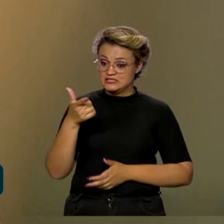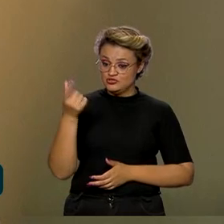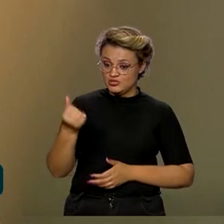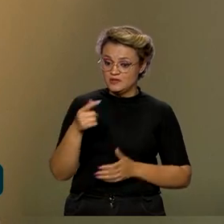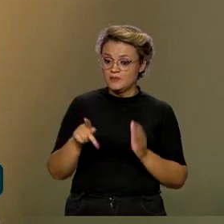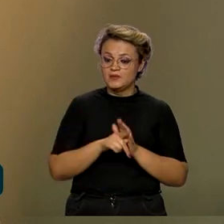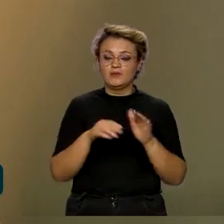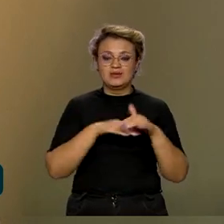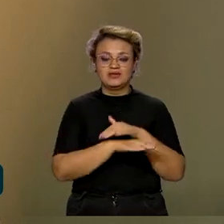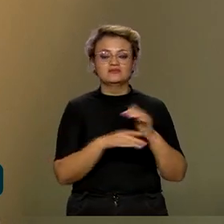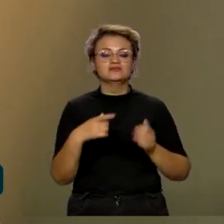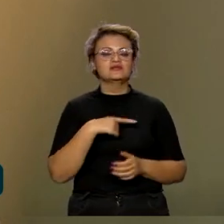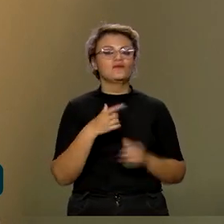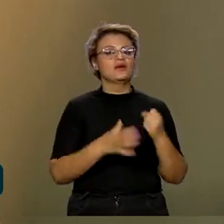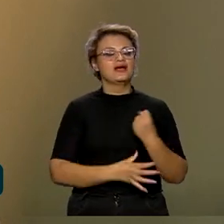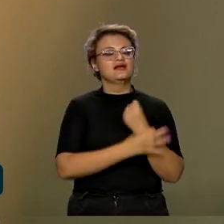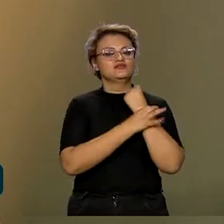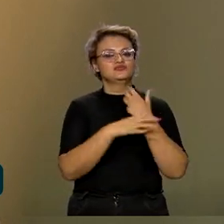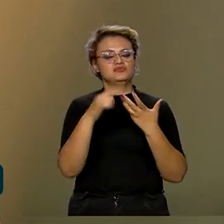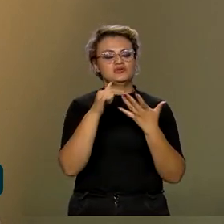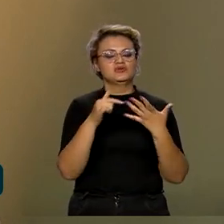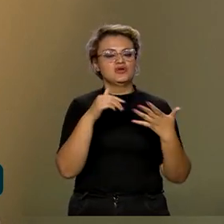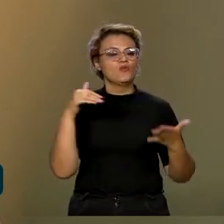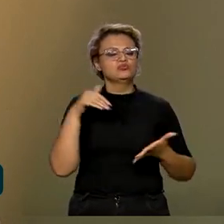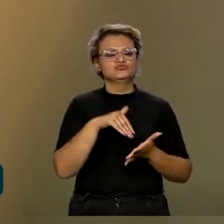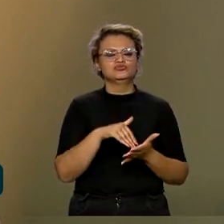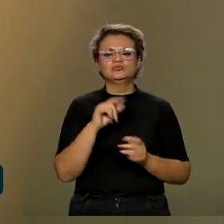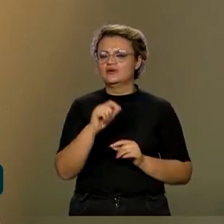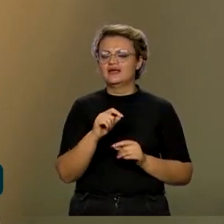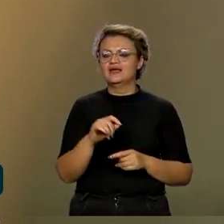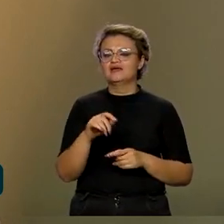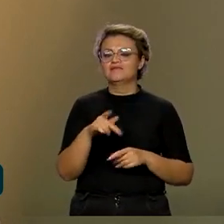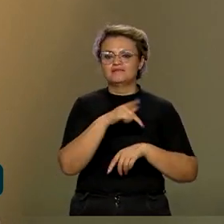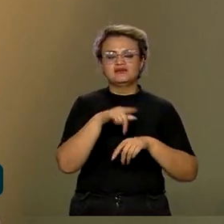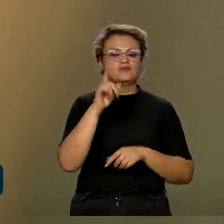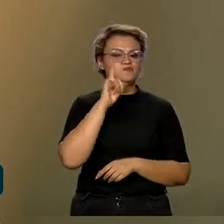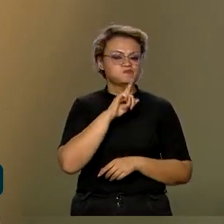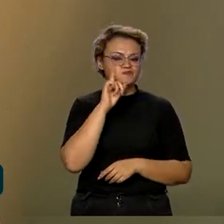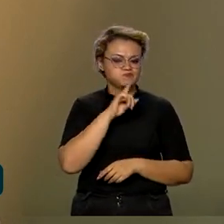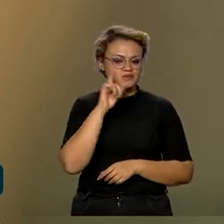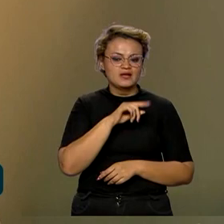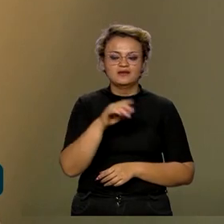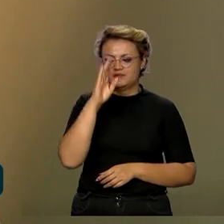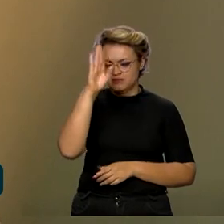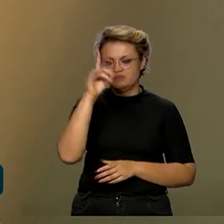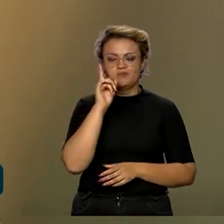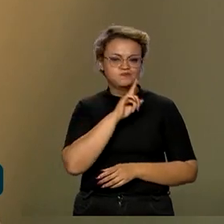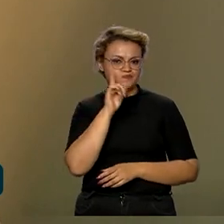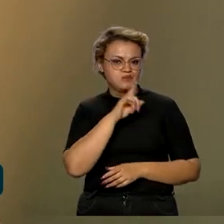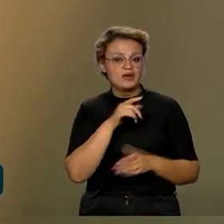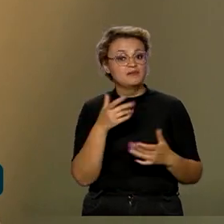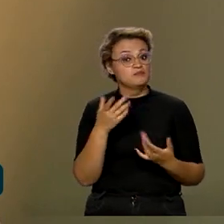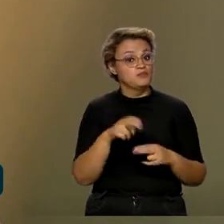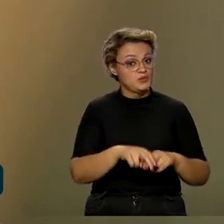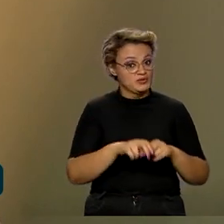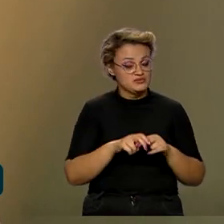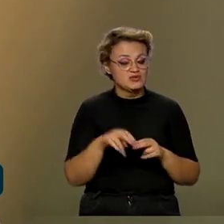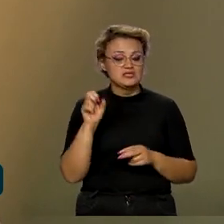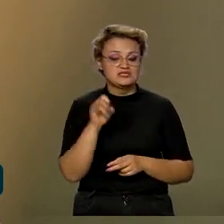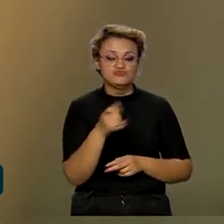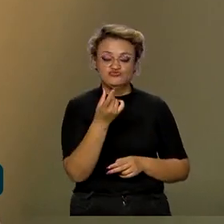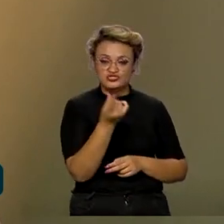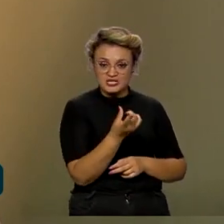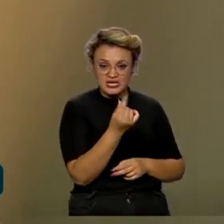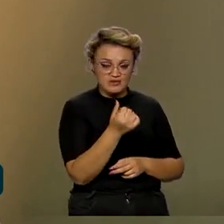você tem o chamado garantidor de última instância, que são os Estados Unidos, que é o tesouro dos Estados Unidos. Tanto é assim que, se o fundo não